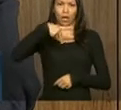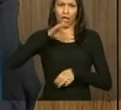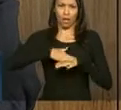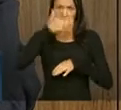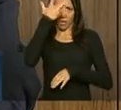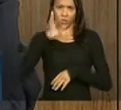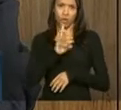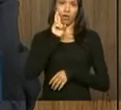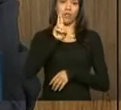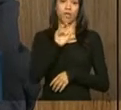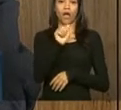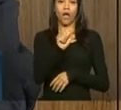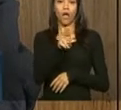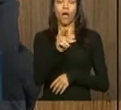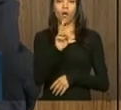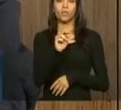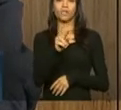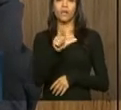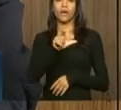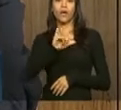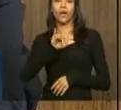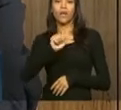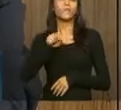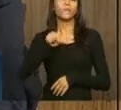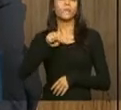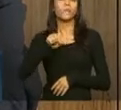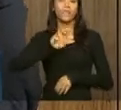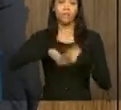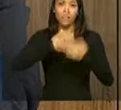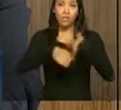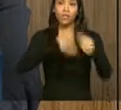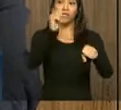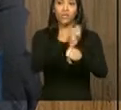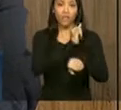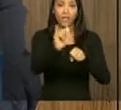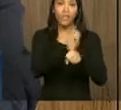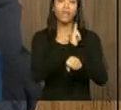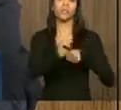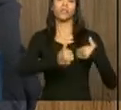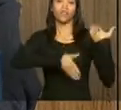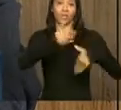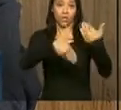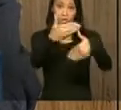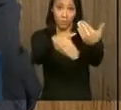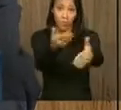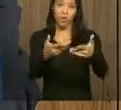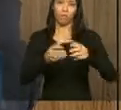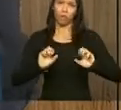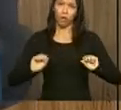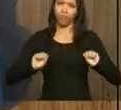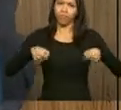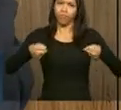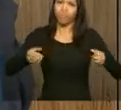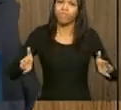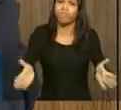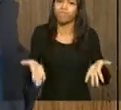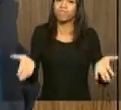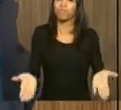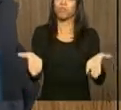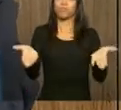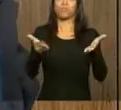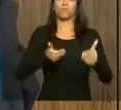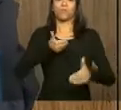desenvolvessem as suas estratégias de crescimento, ou seja, para dar um impulso adicional ao crescimento que estaria